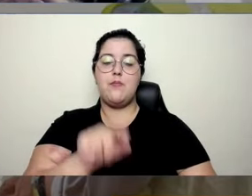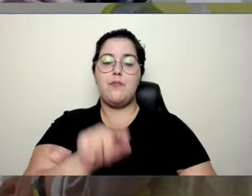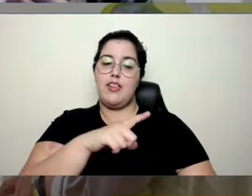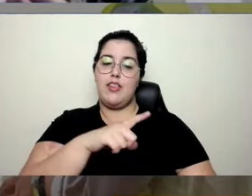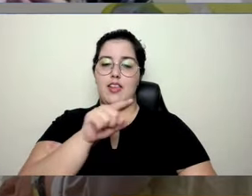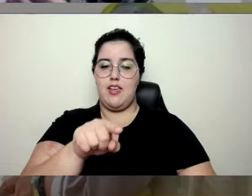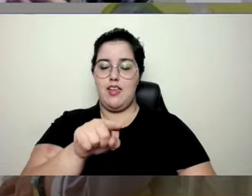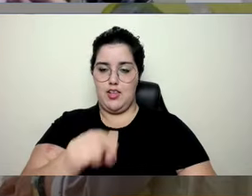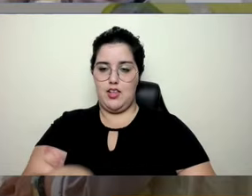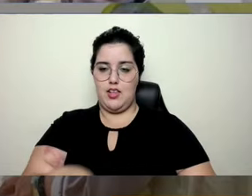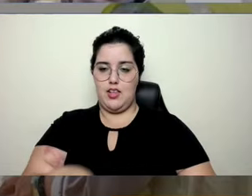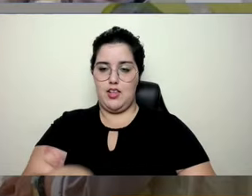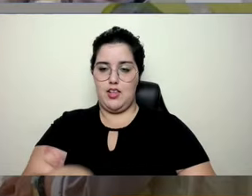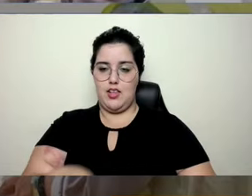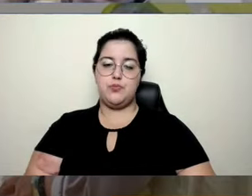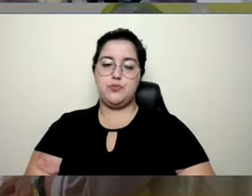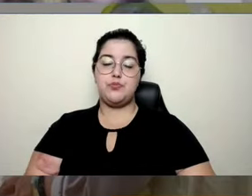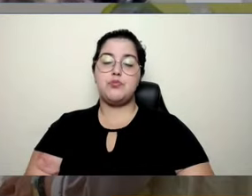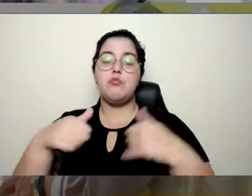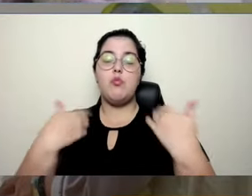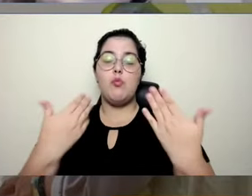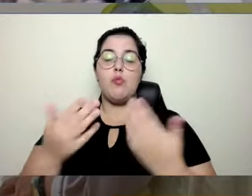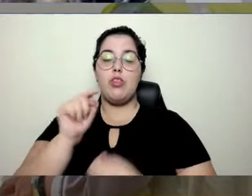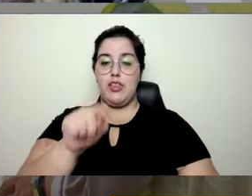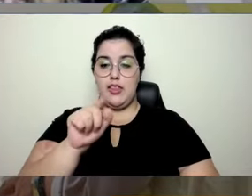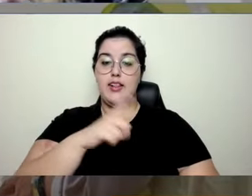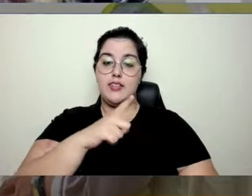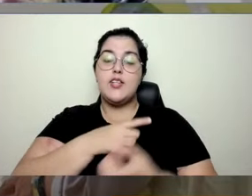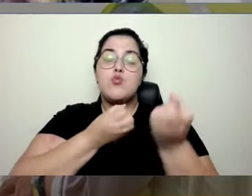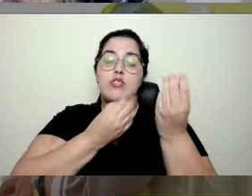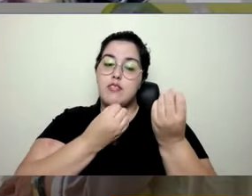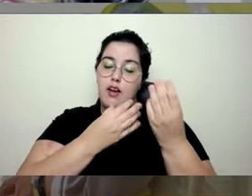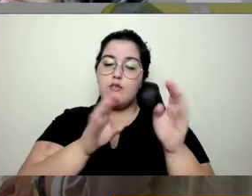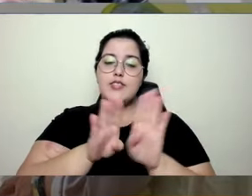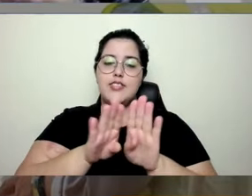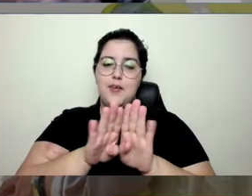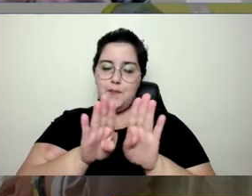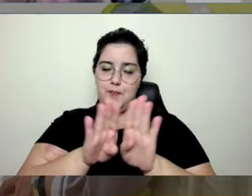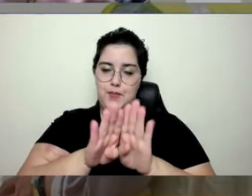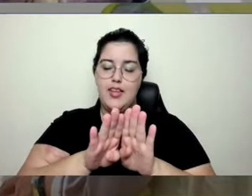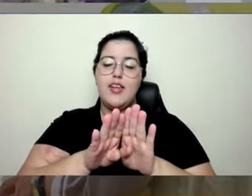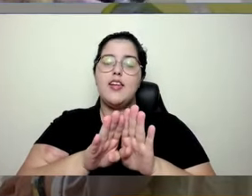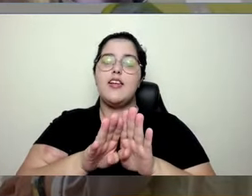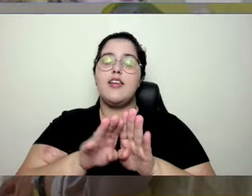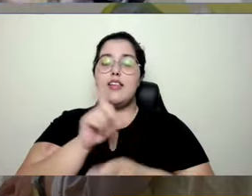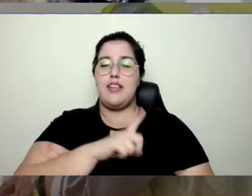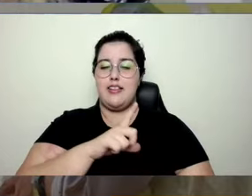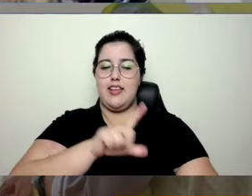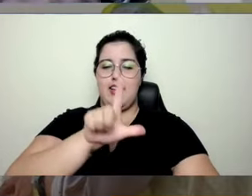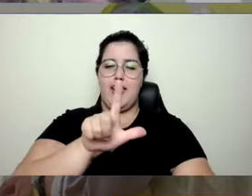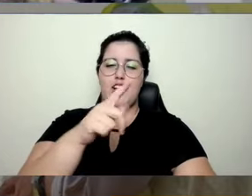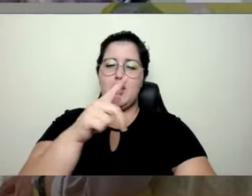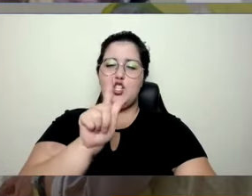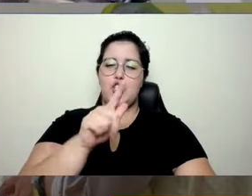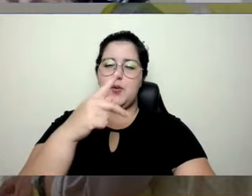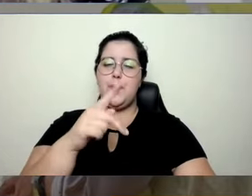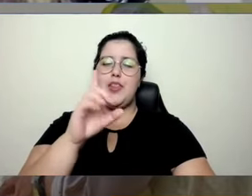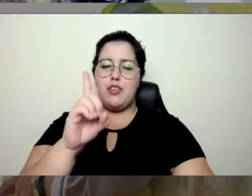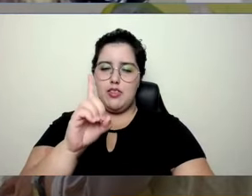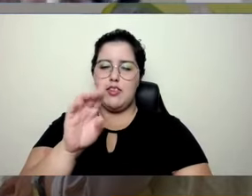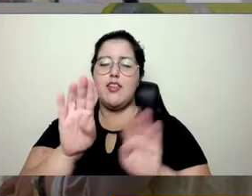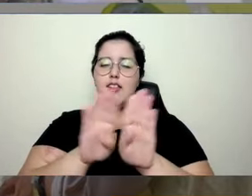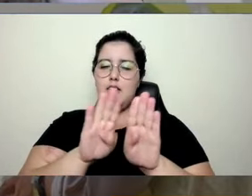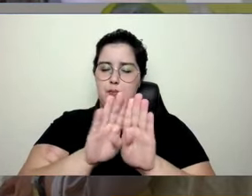a isso. E em relação aos dados, a gente tem hoje a LGPD, a Lei Geral de